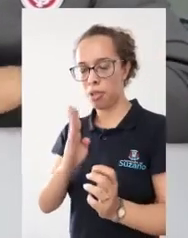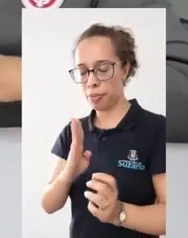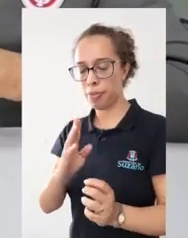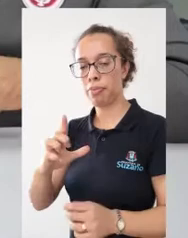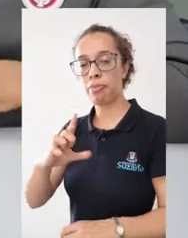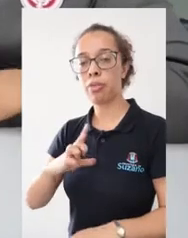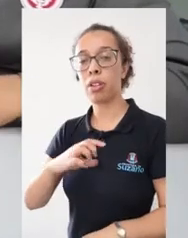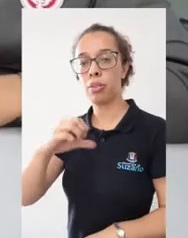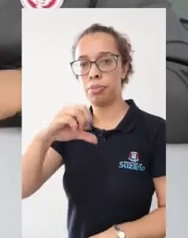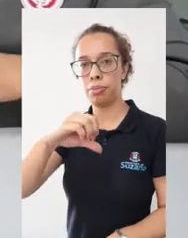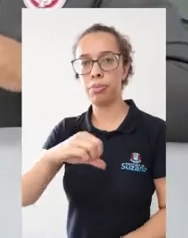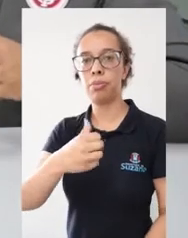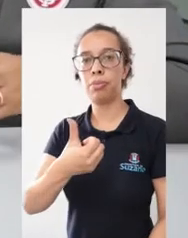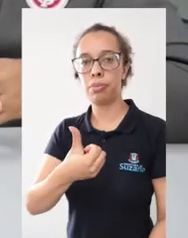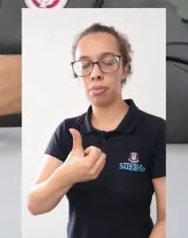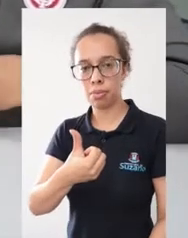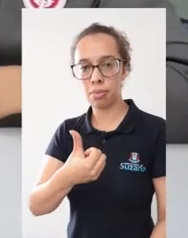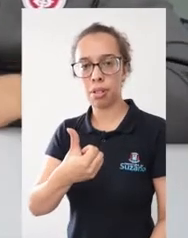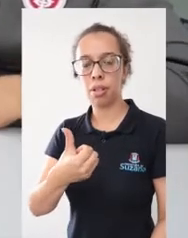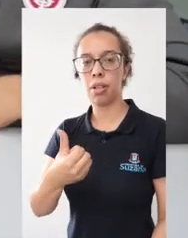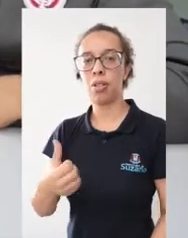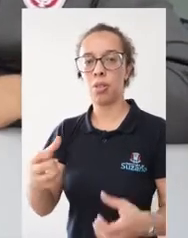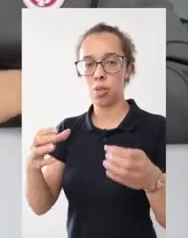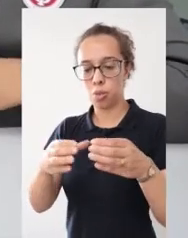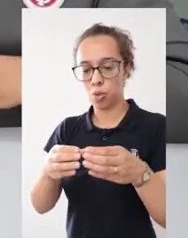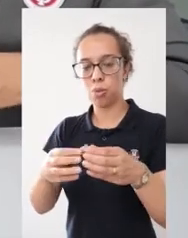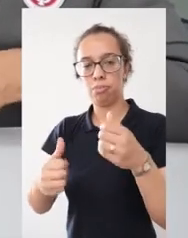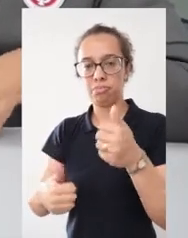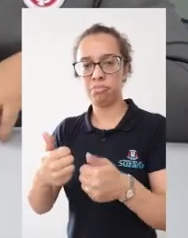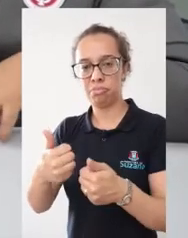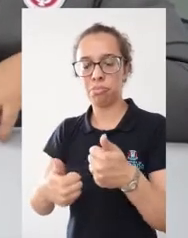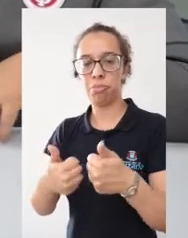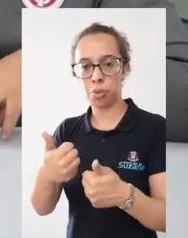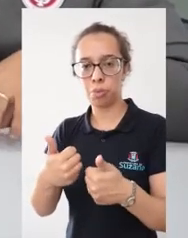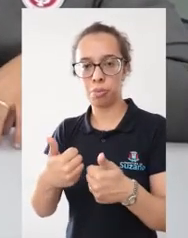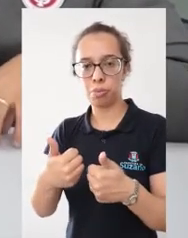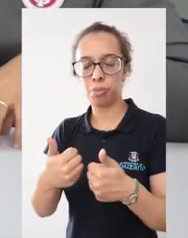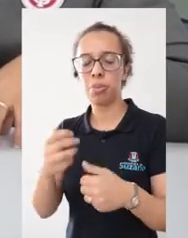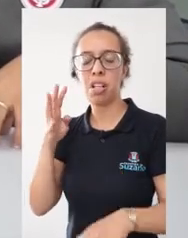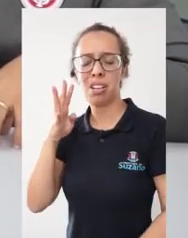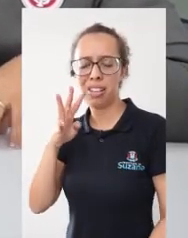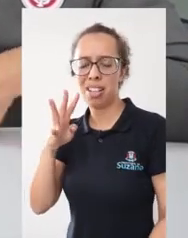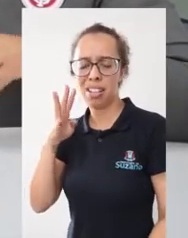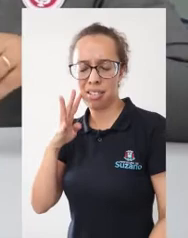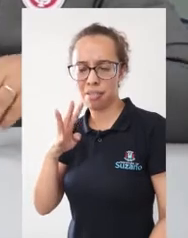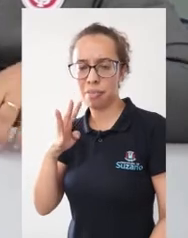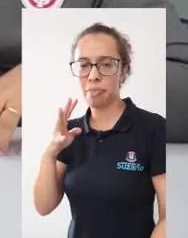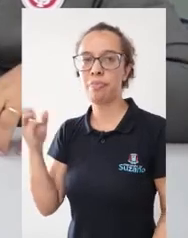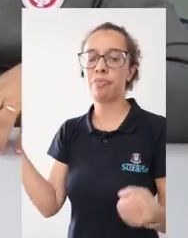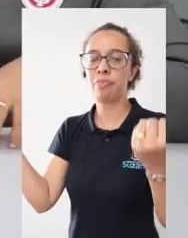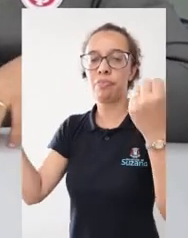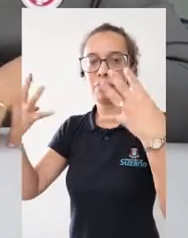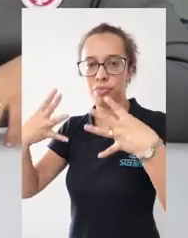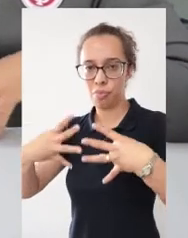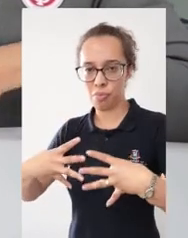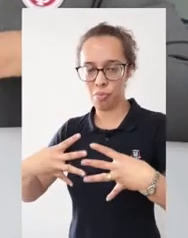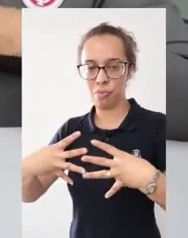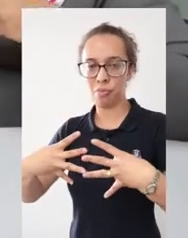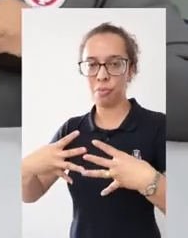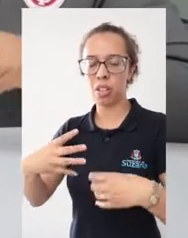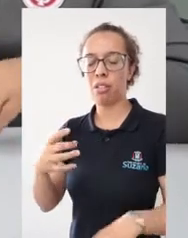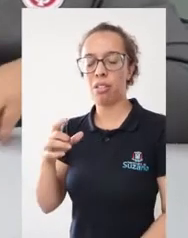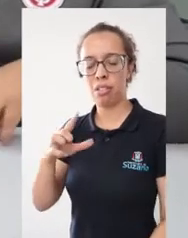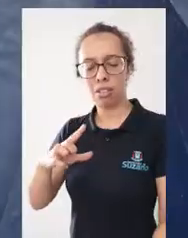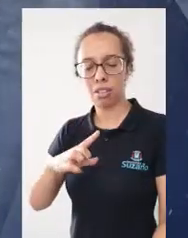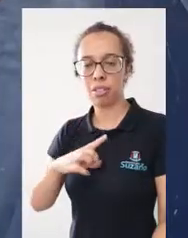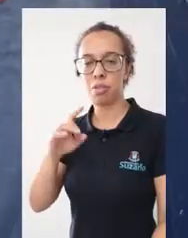de todos os bairros da cidade, todos os filiados da liga. E a importância do final da Copa é que quando